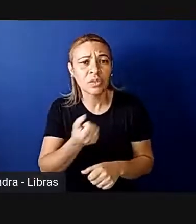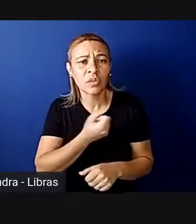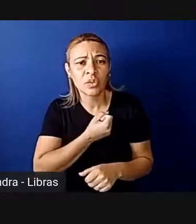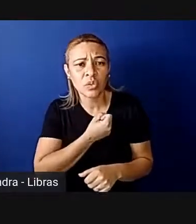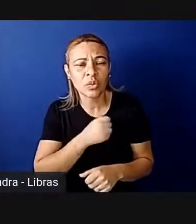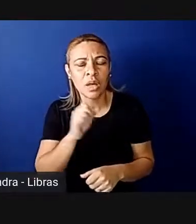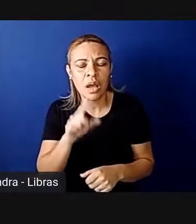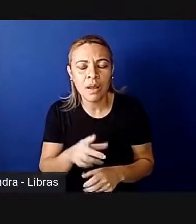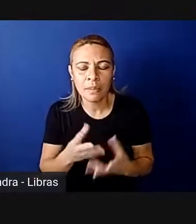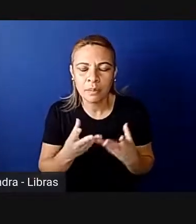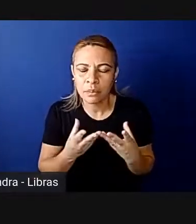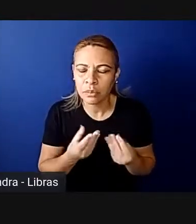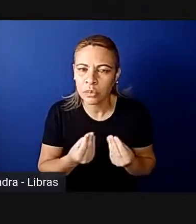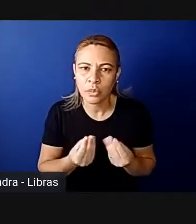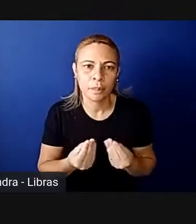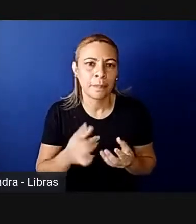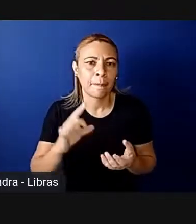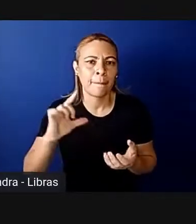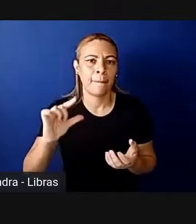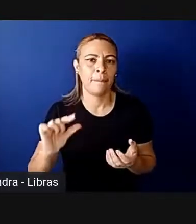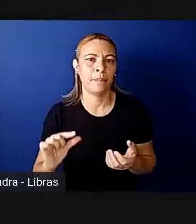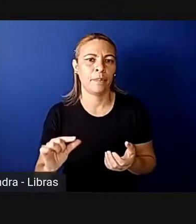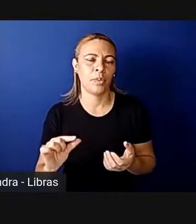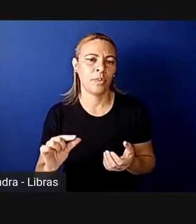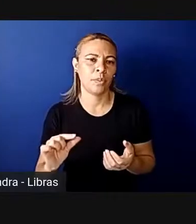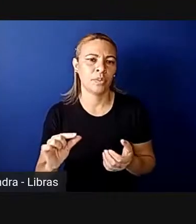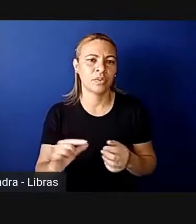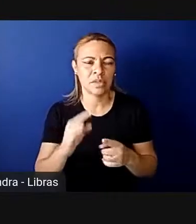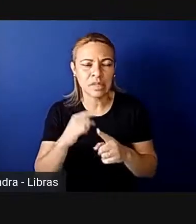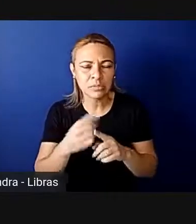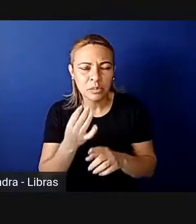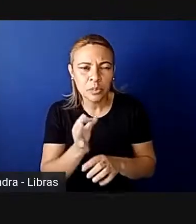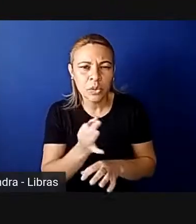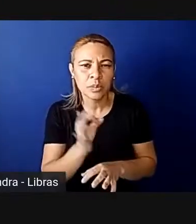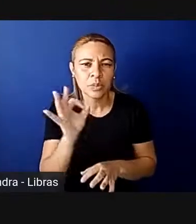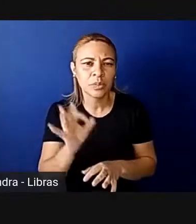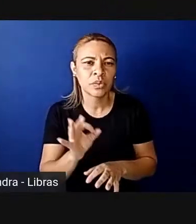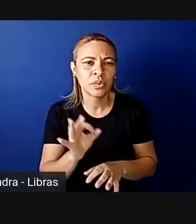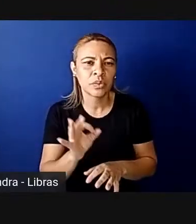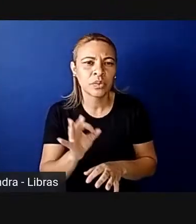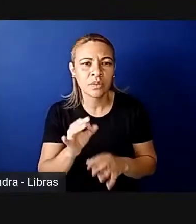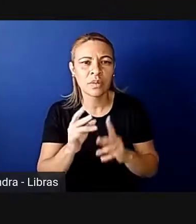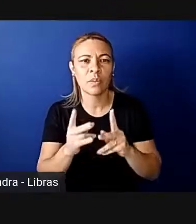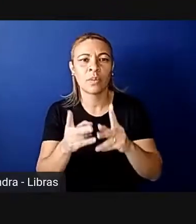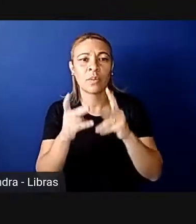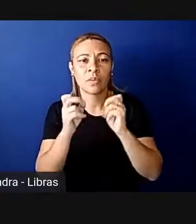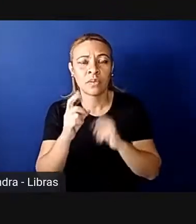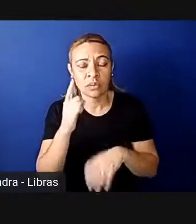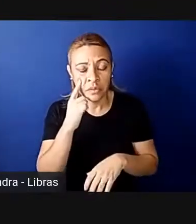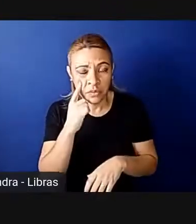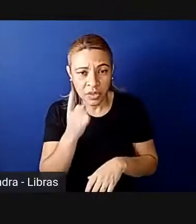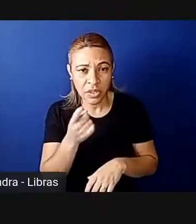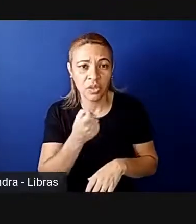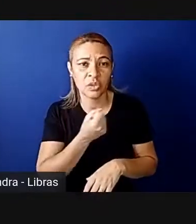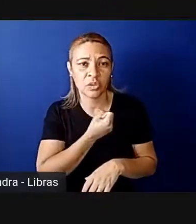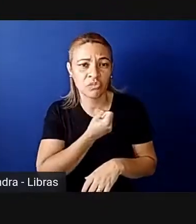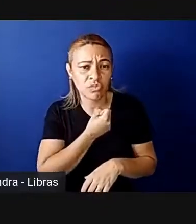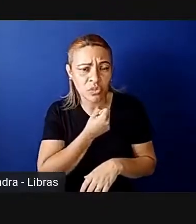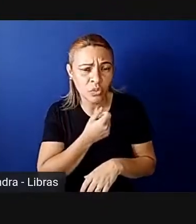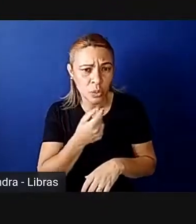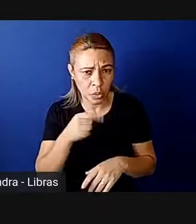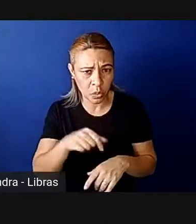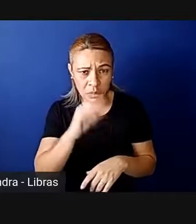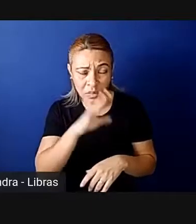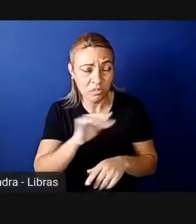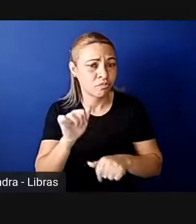eleições, se a gente faz uma análise quantitativa de dados, a gente vê que esses números no Brasil praticamente não mudaram.